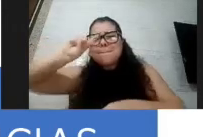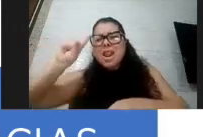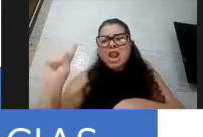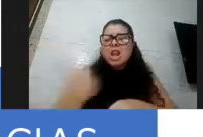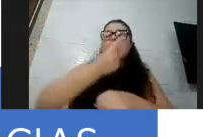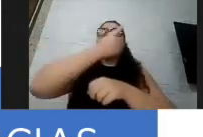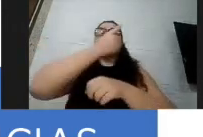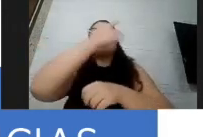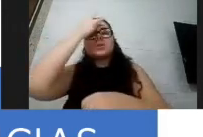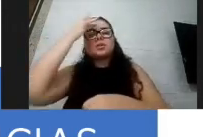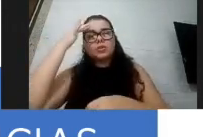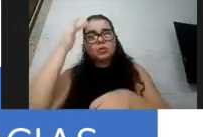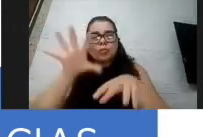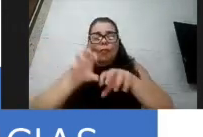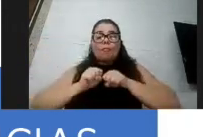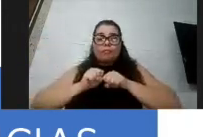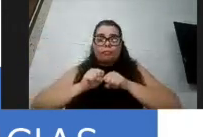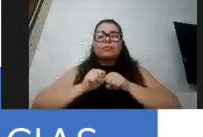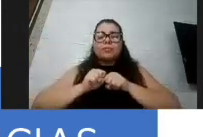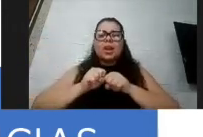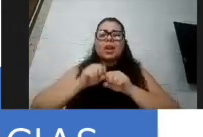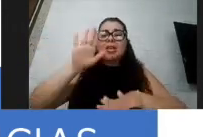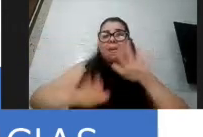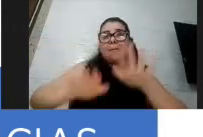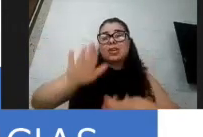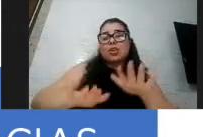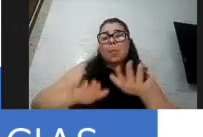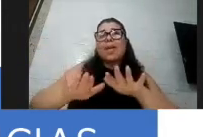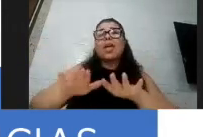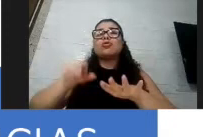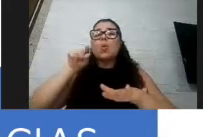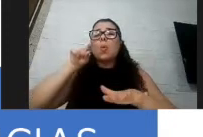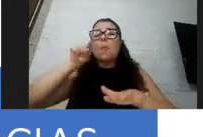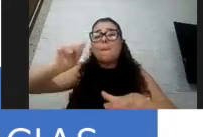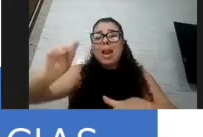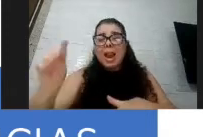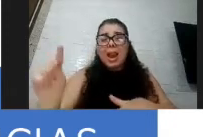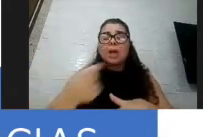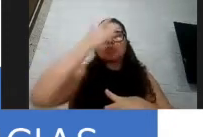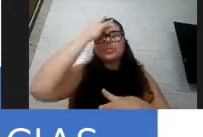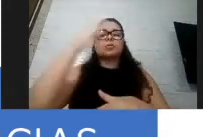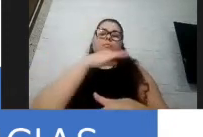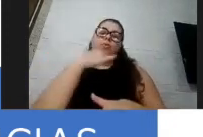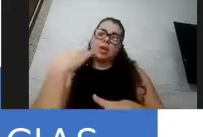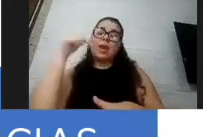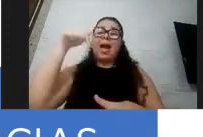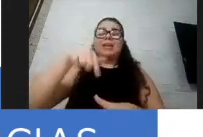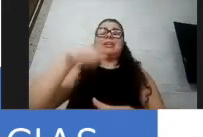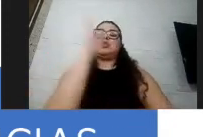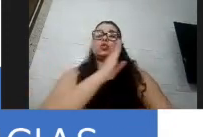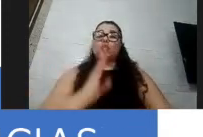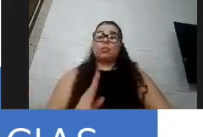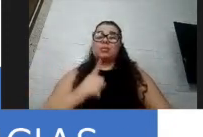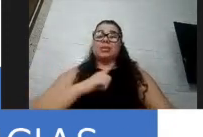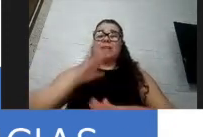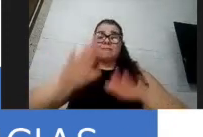recuperados e um pouco mais de um milhão de mortes. No Brasil, a gente está por volta de 5